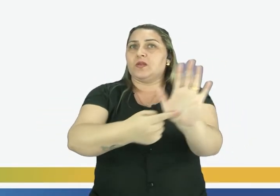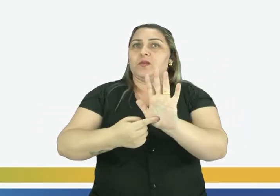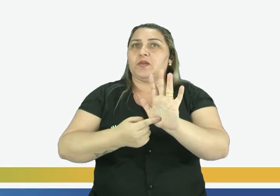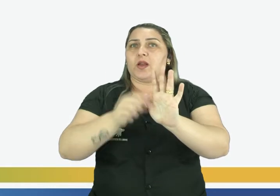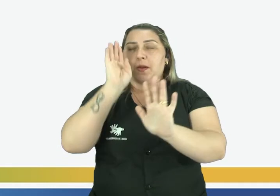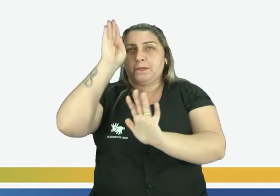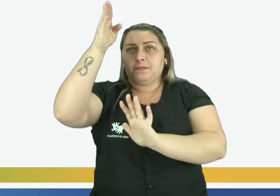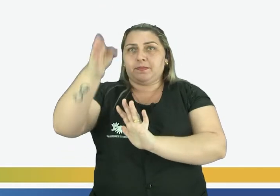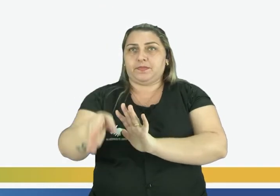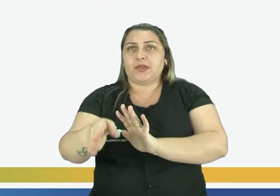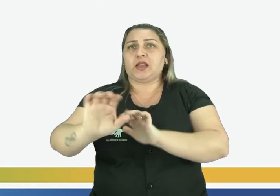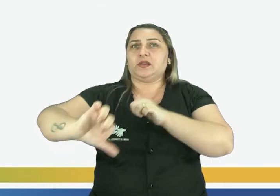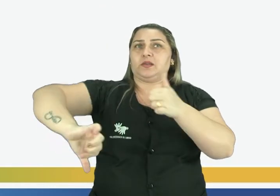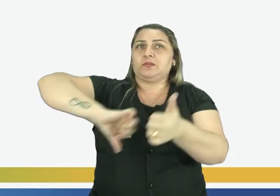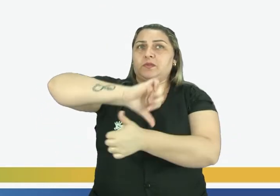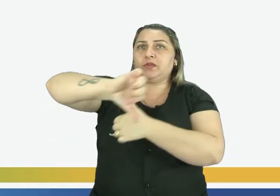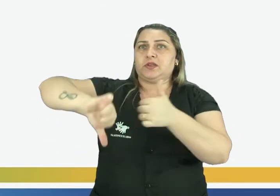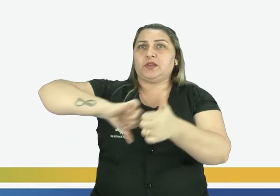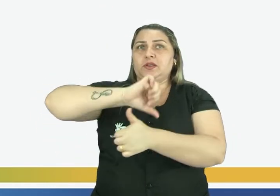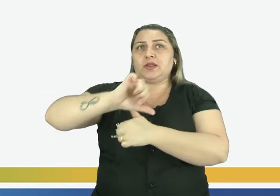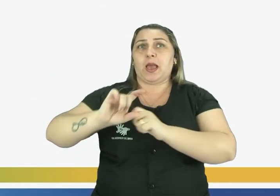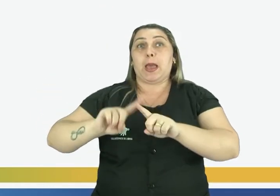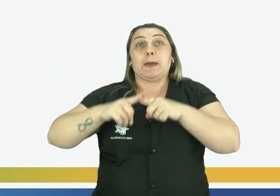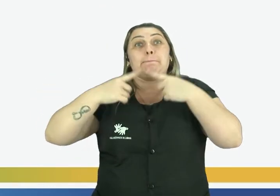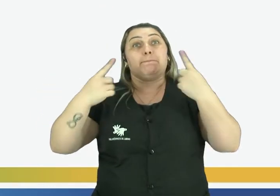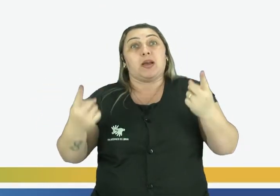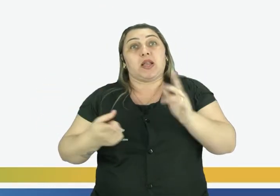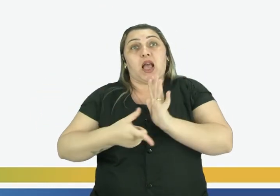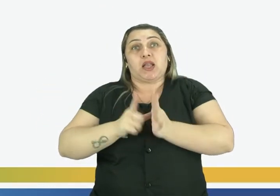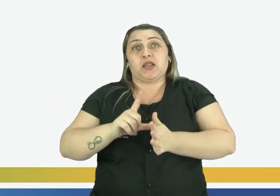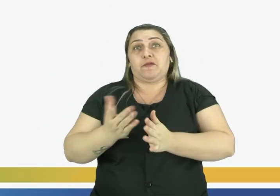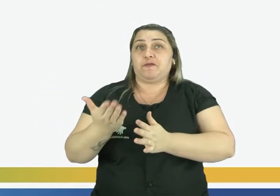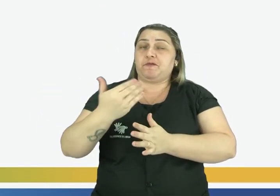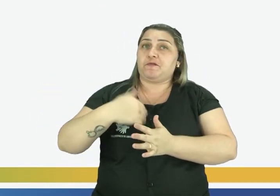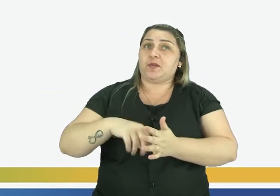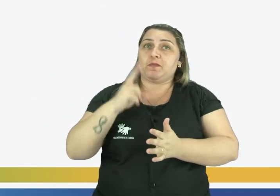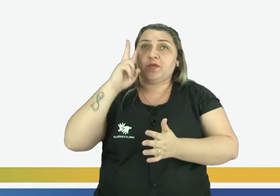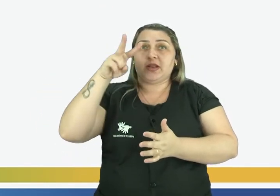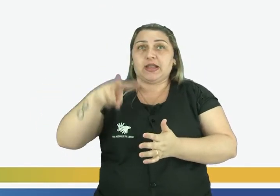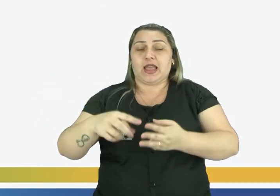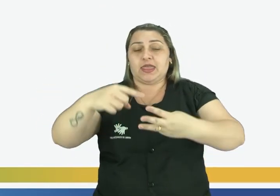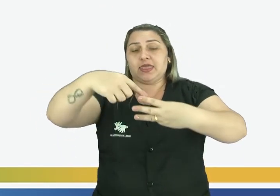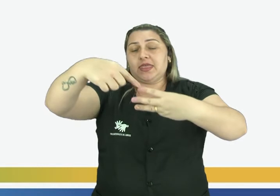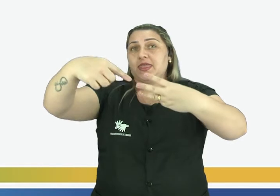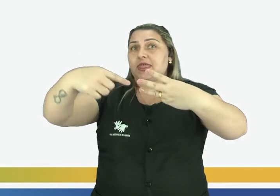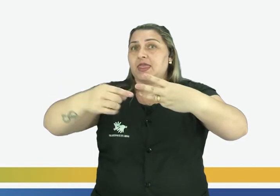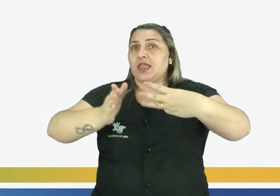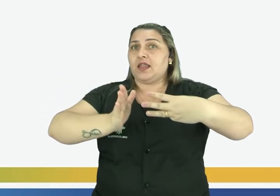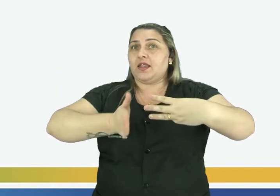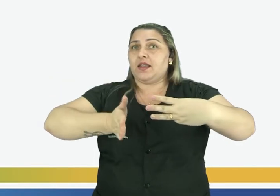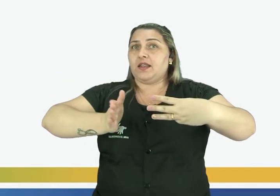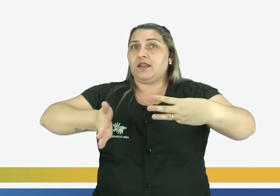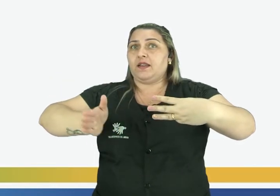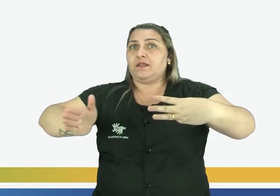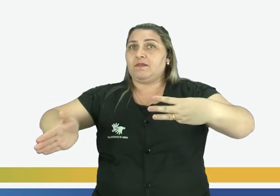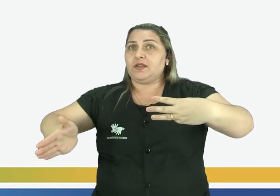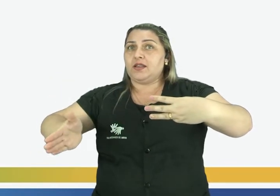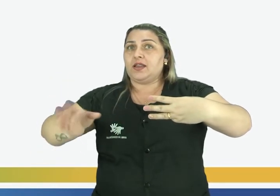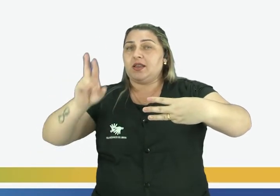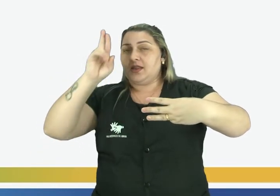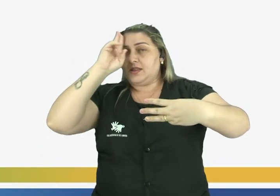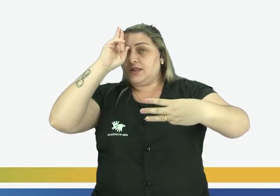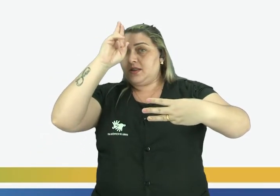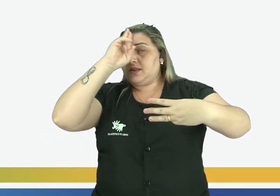principais dessas mudanças. Mas, antes, vamos observar três fases na